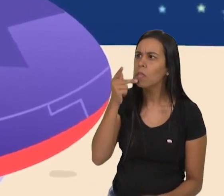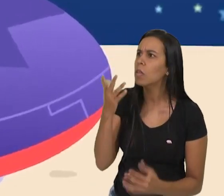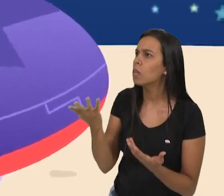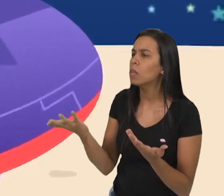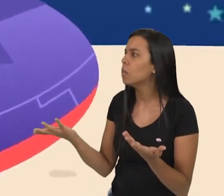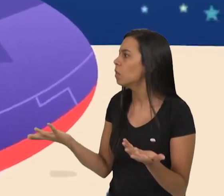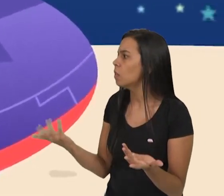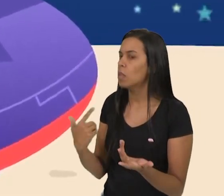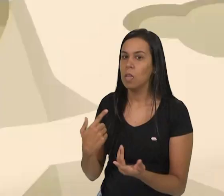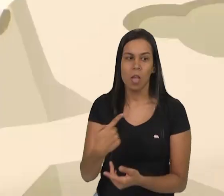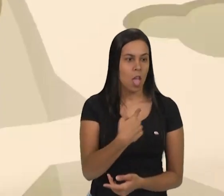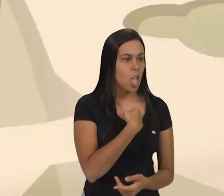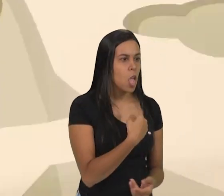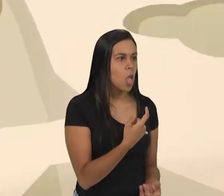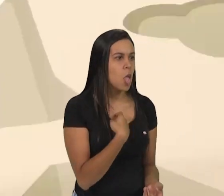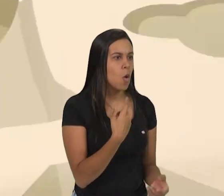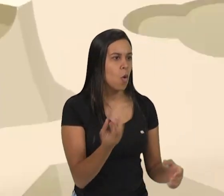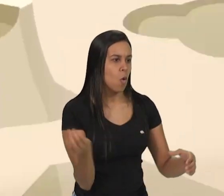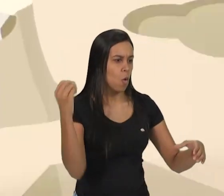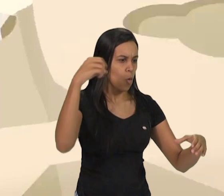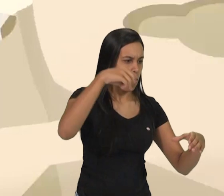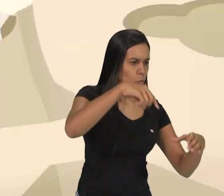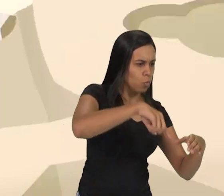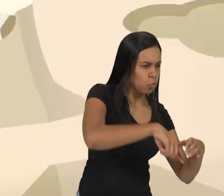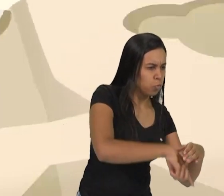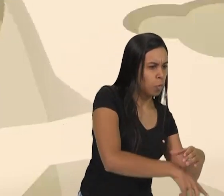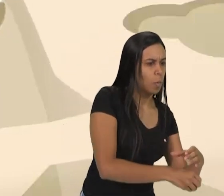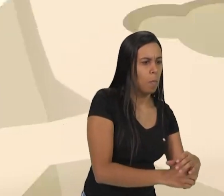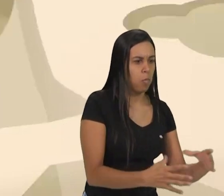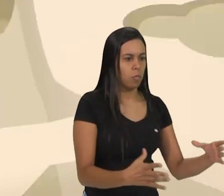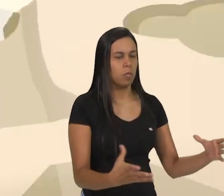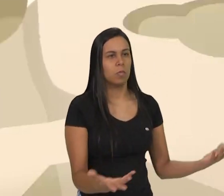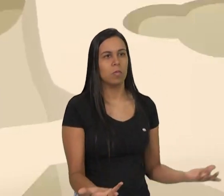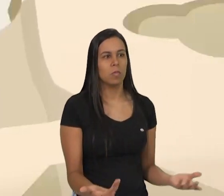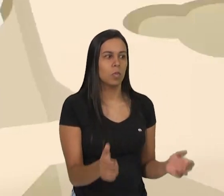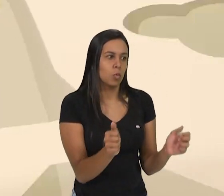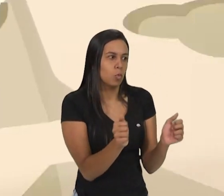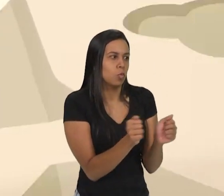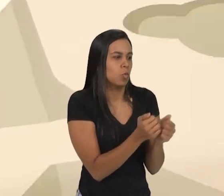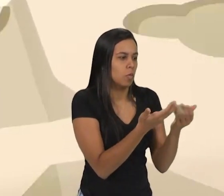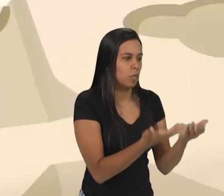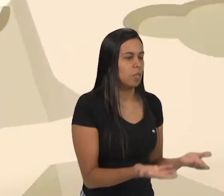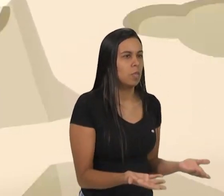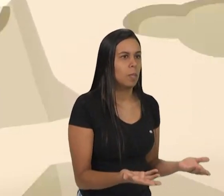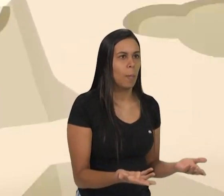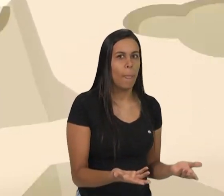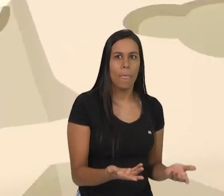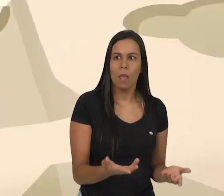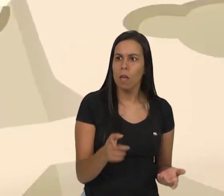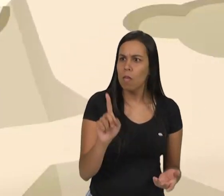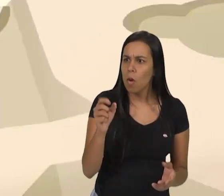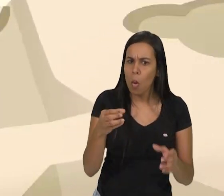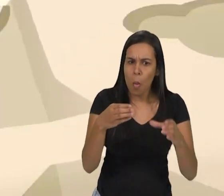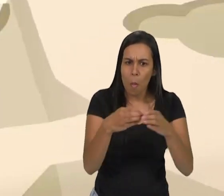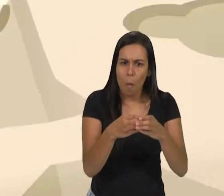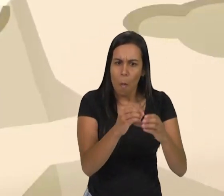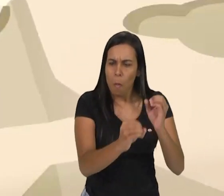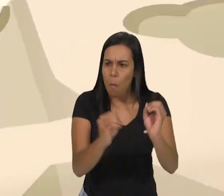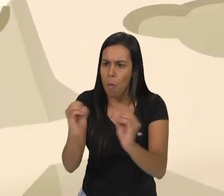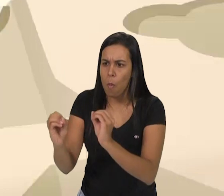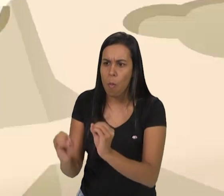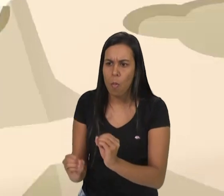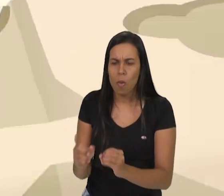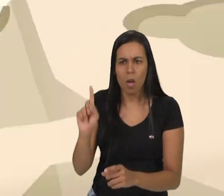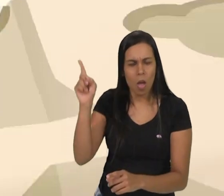falando isso? Eu! Uma cratera! E estou bem aqui do seu lado! Você não é um buraco?